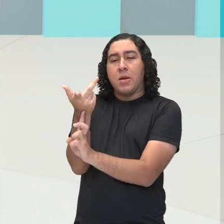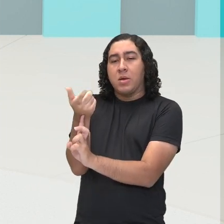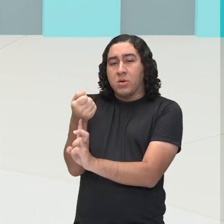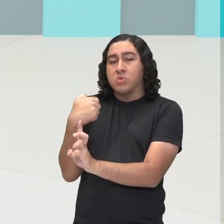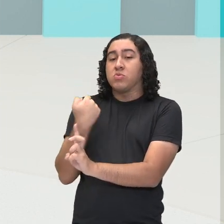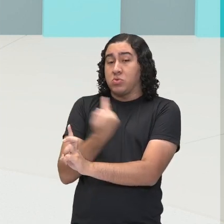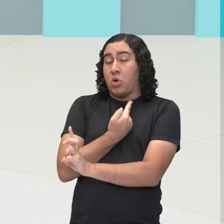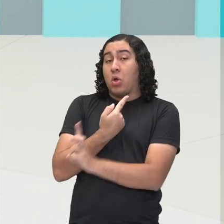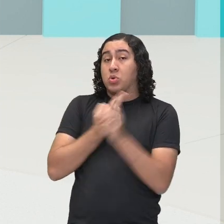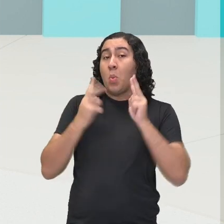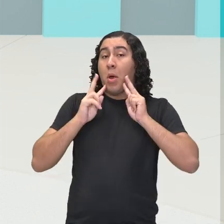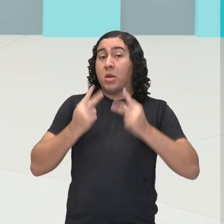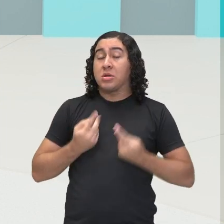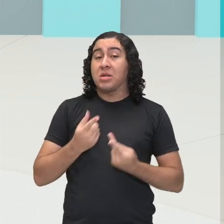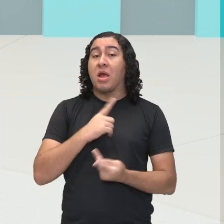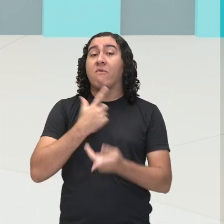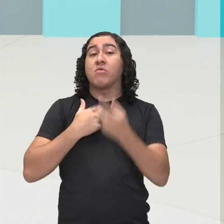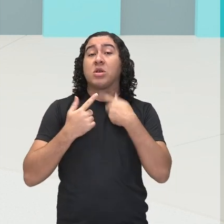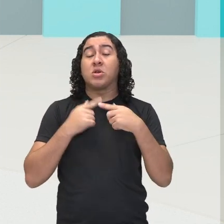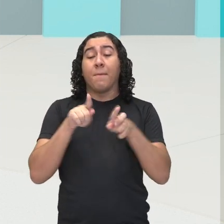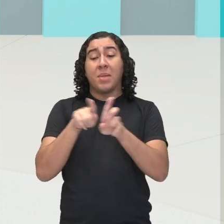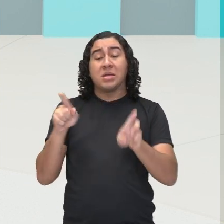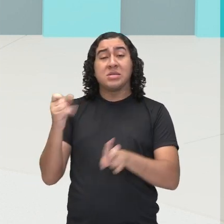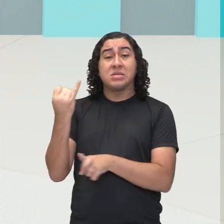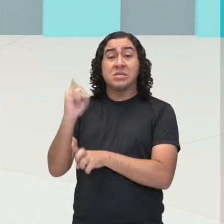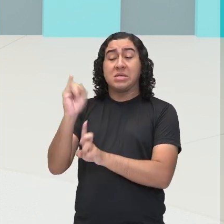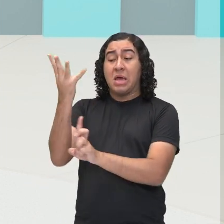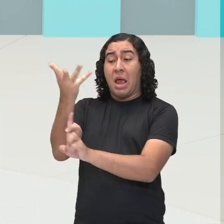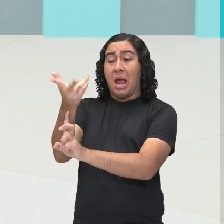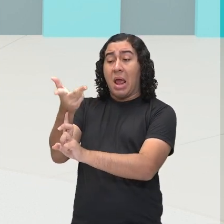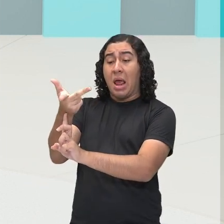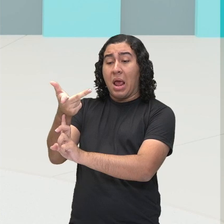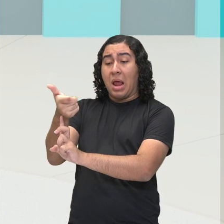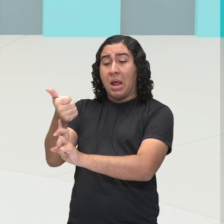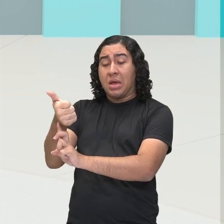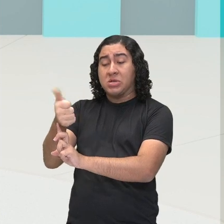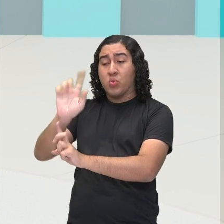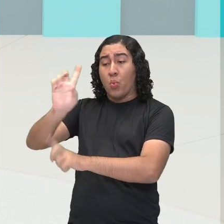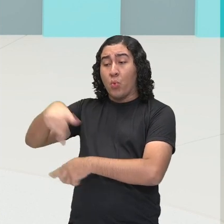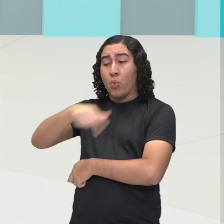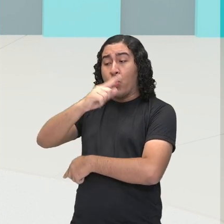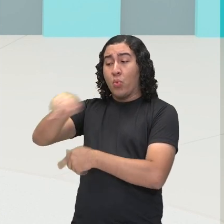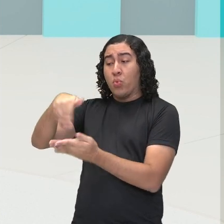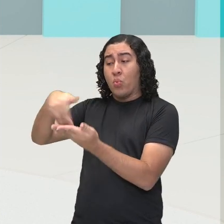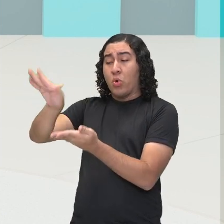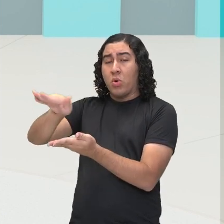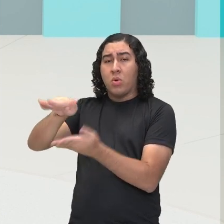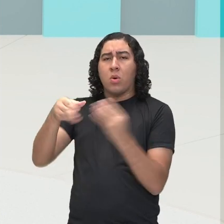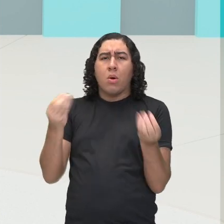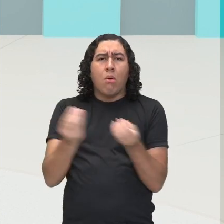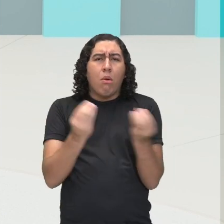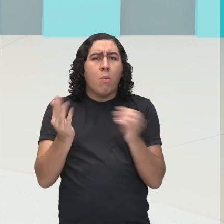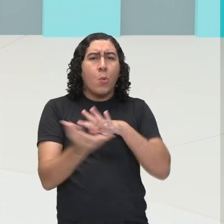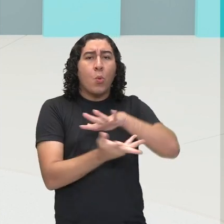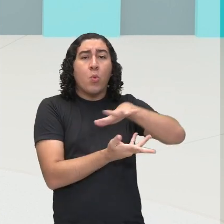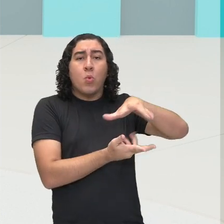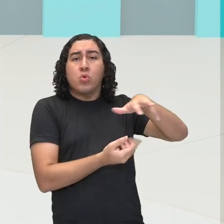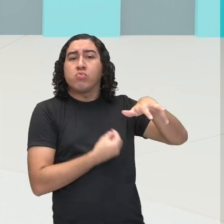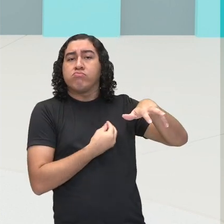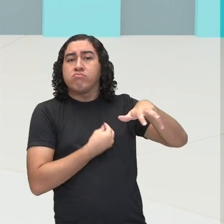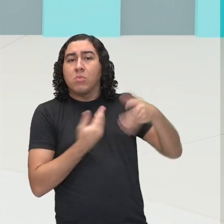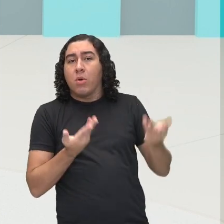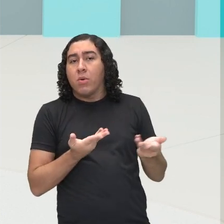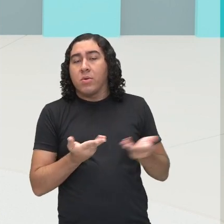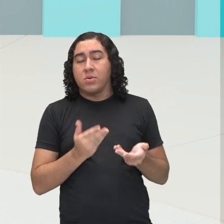não existisse arte, como seria o mundo? Então, como vocês puderam aqui